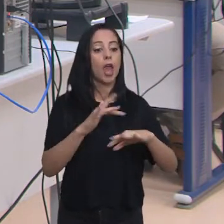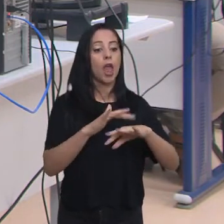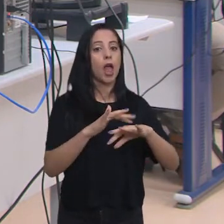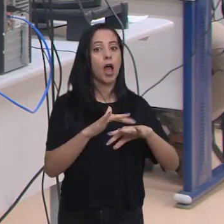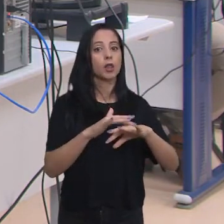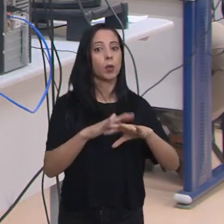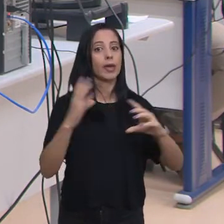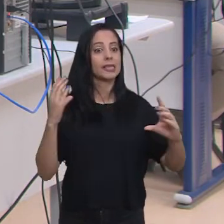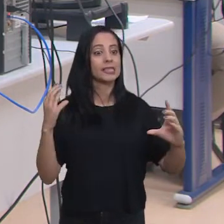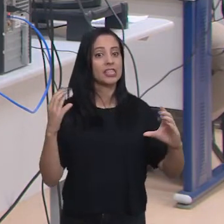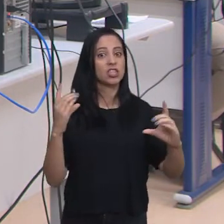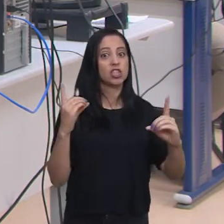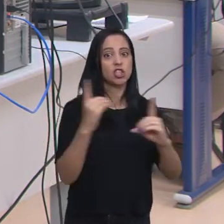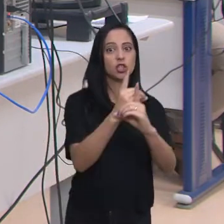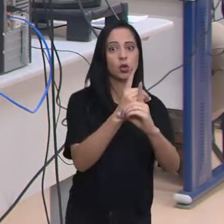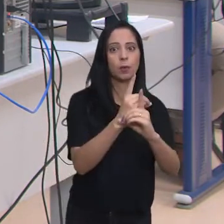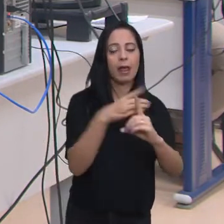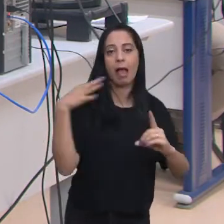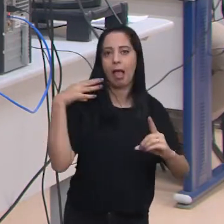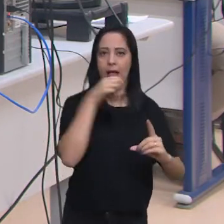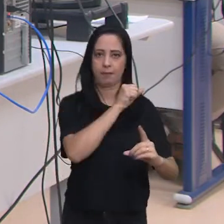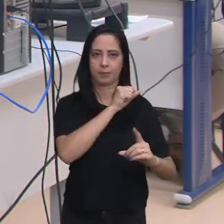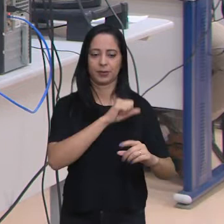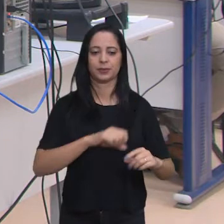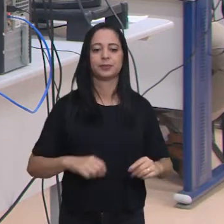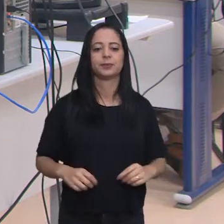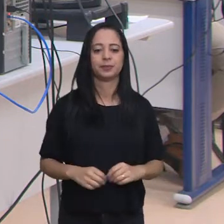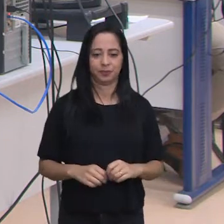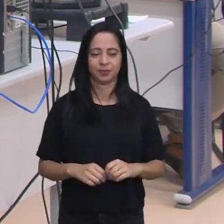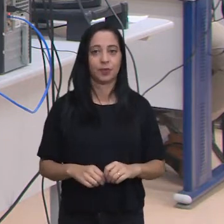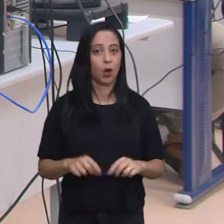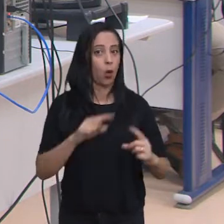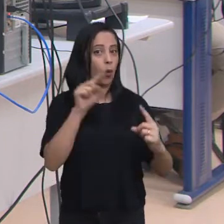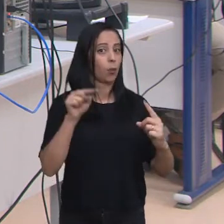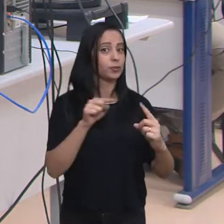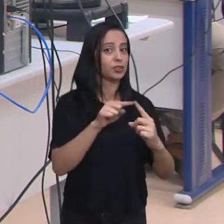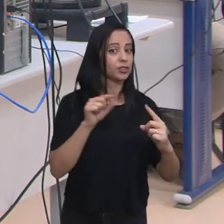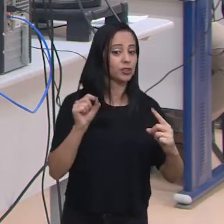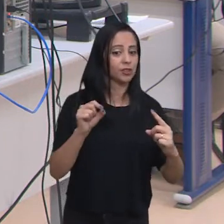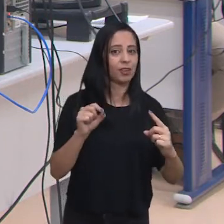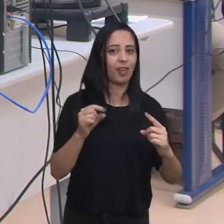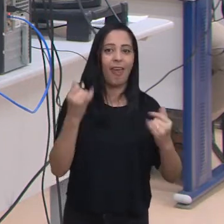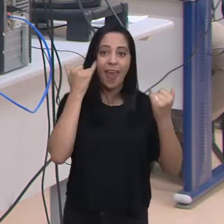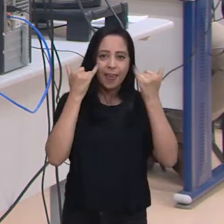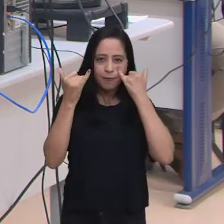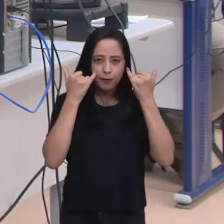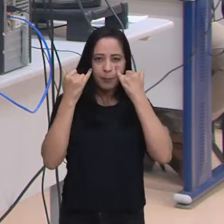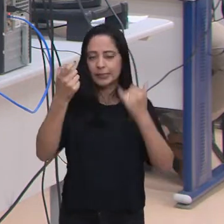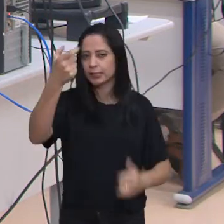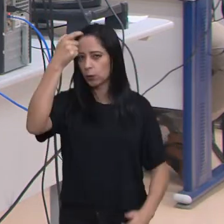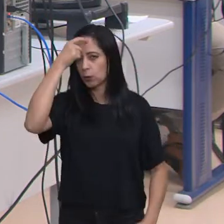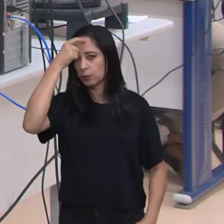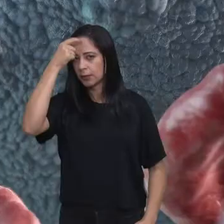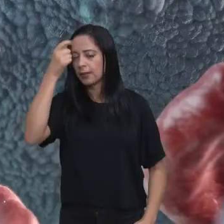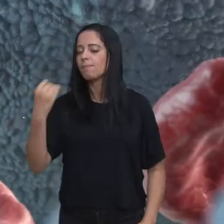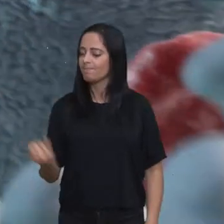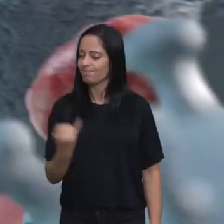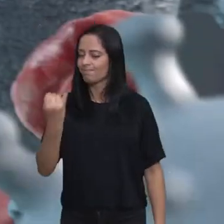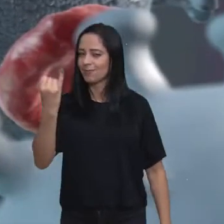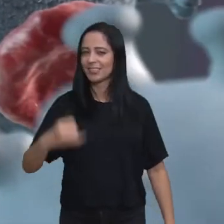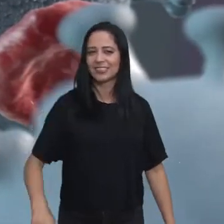precoce, como prega a campanha Fevereiro Laranja. E para esse objetivo, informação e conscientização é tudo.